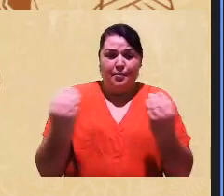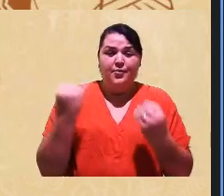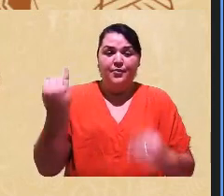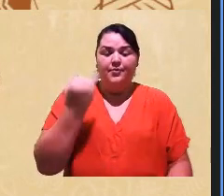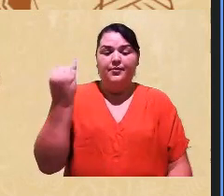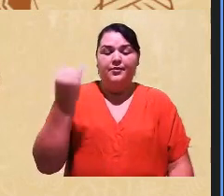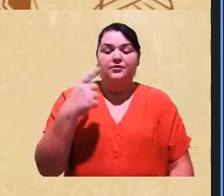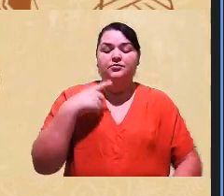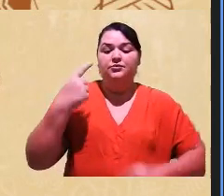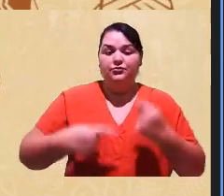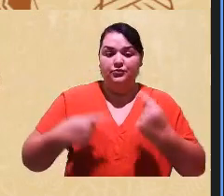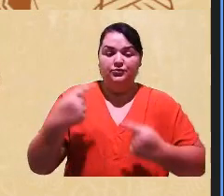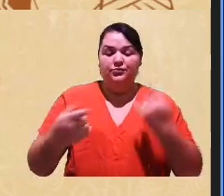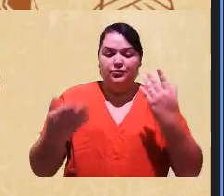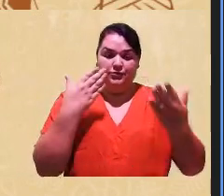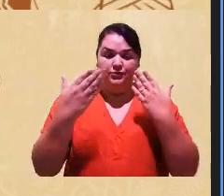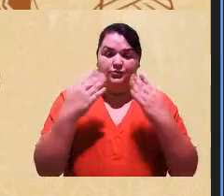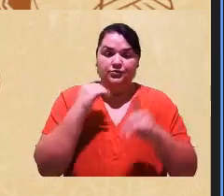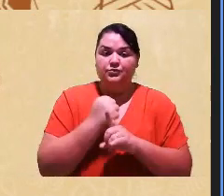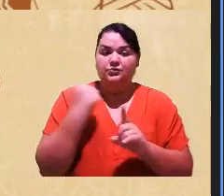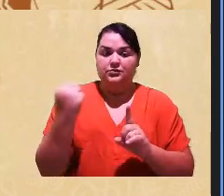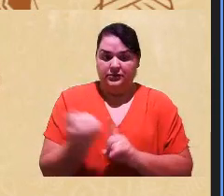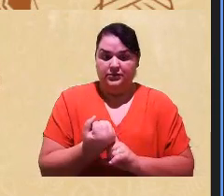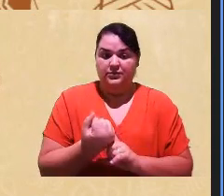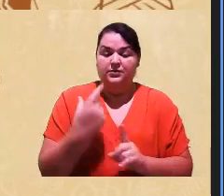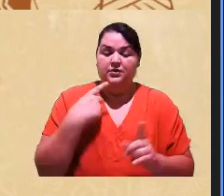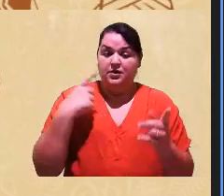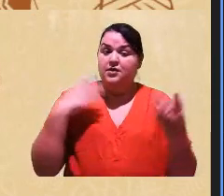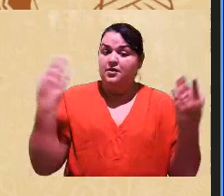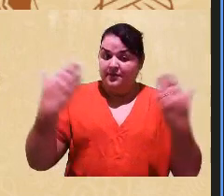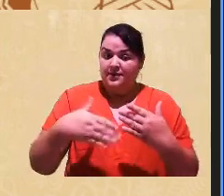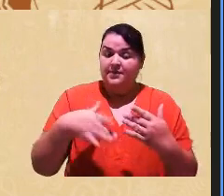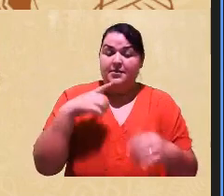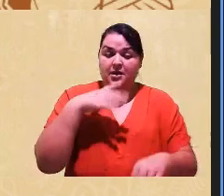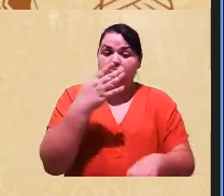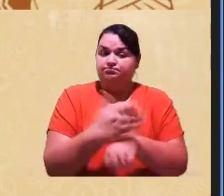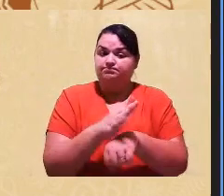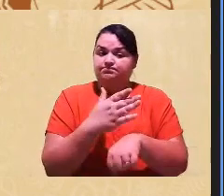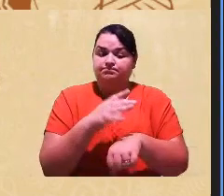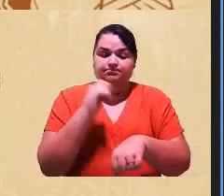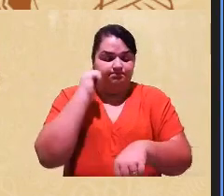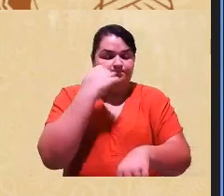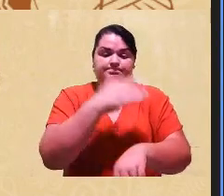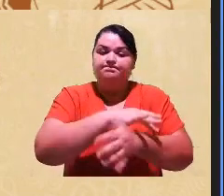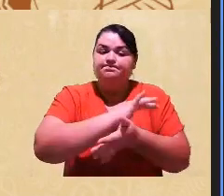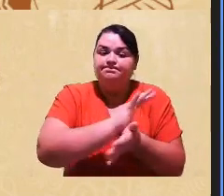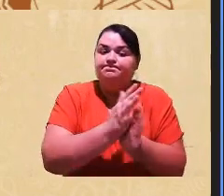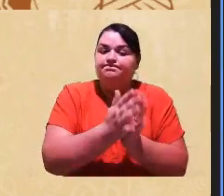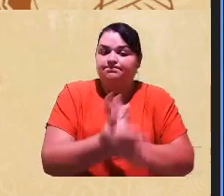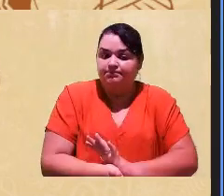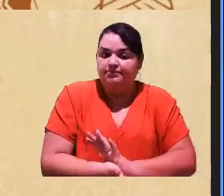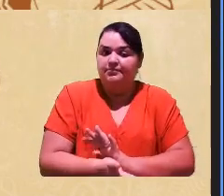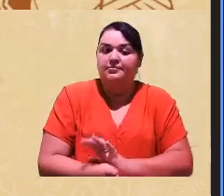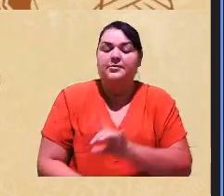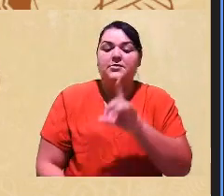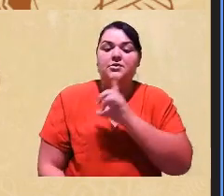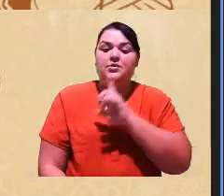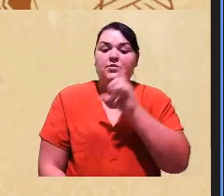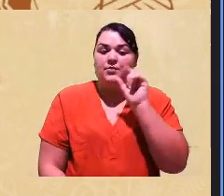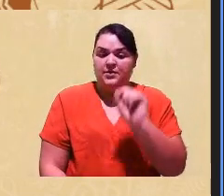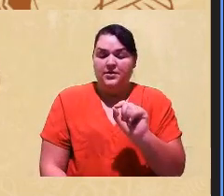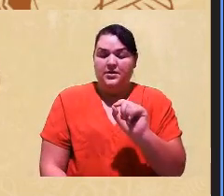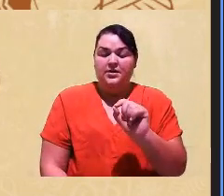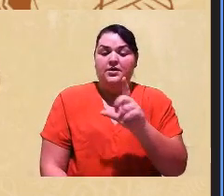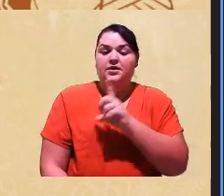discutindo psicologia social do racismo, enfrentamento ao racismo, é tentar identificar o que é que tem, o que é que tem